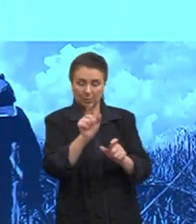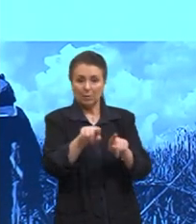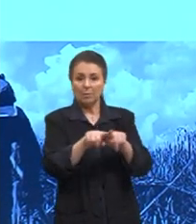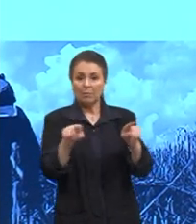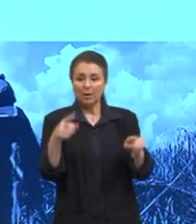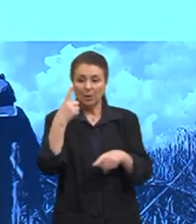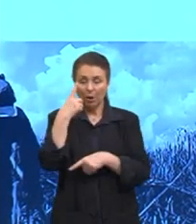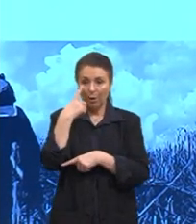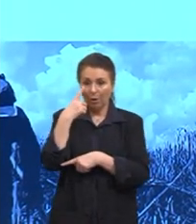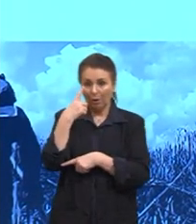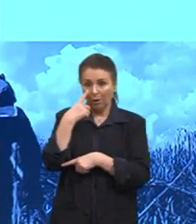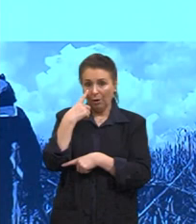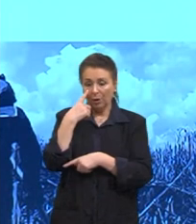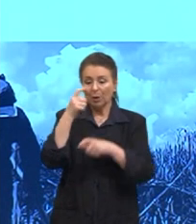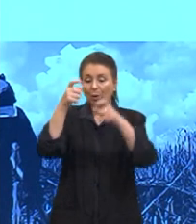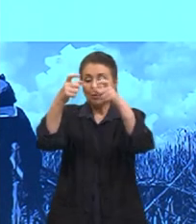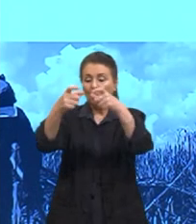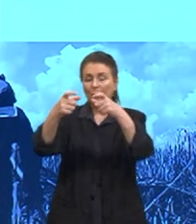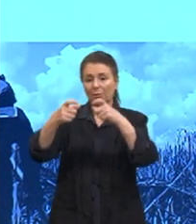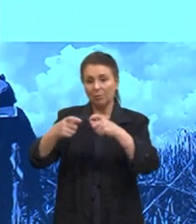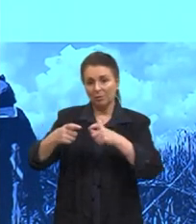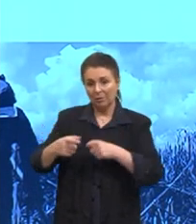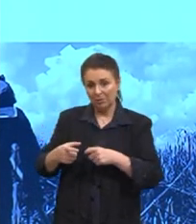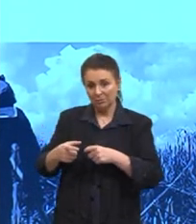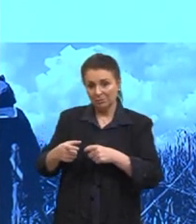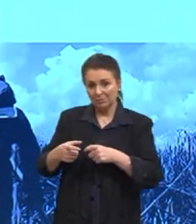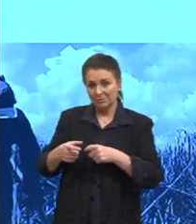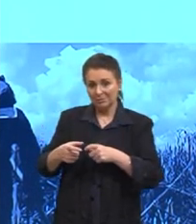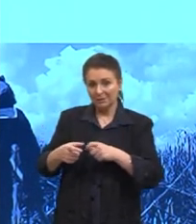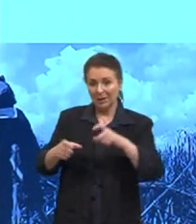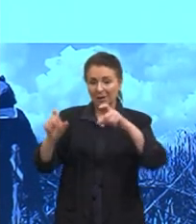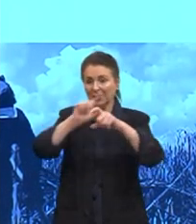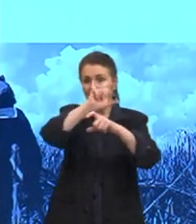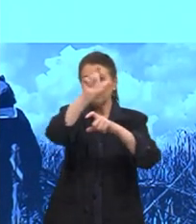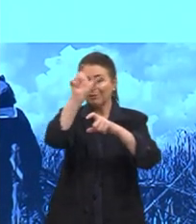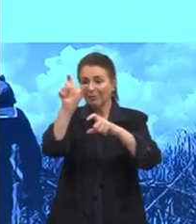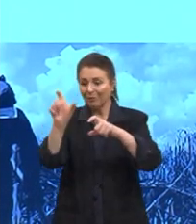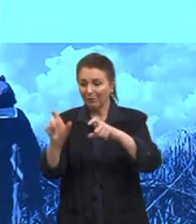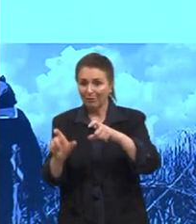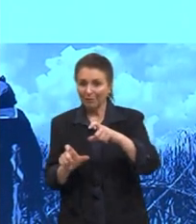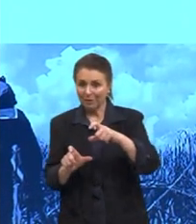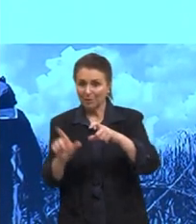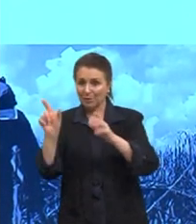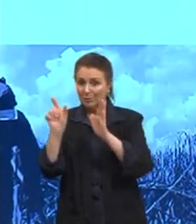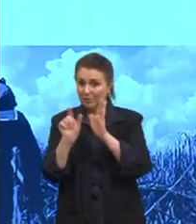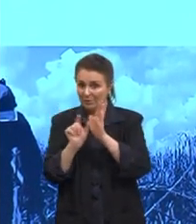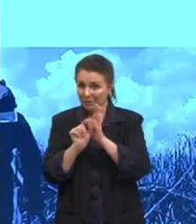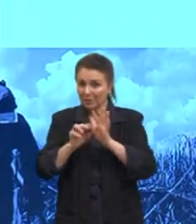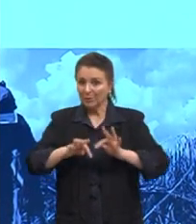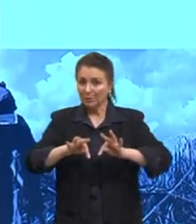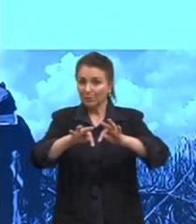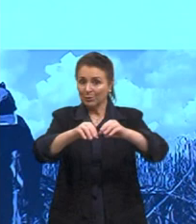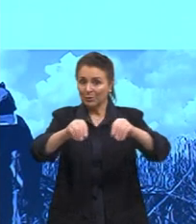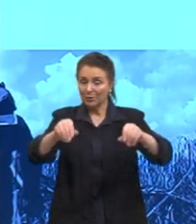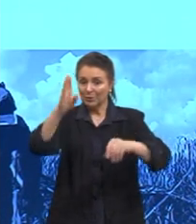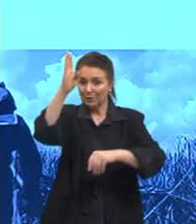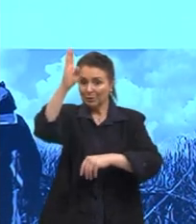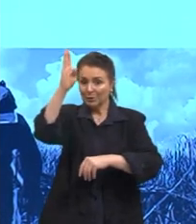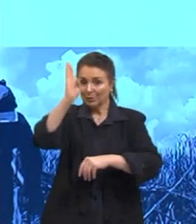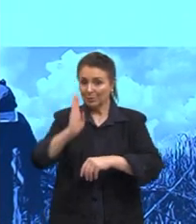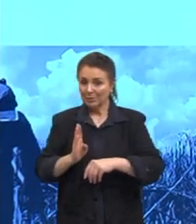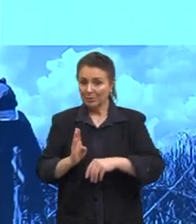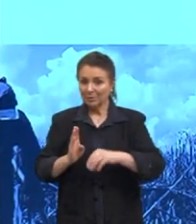tempo, essa galera tá fixada numa faixa muito pequena, vamos dizer assim, do nosso território, que é justamente essa faixa